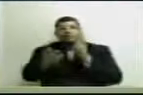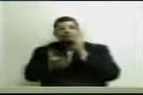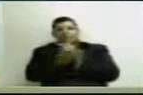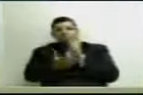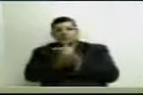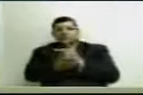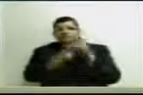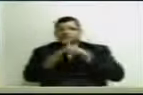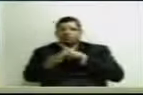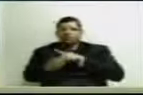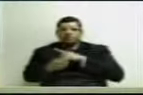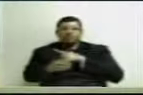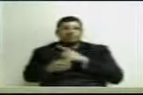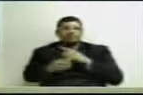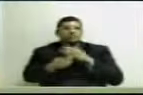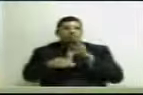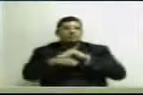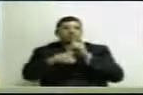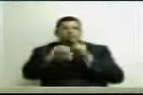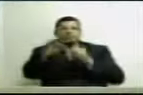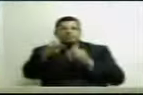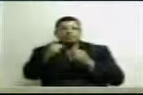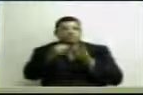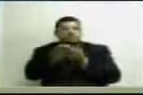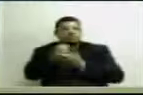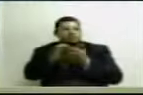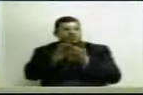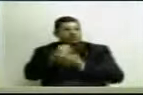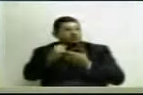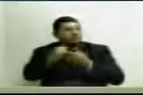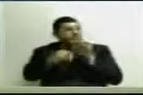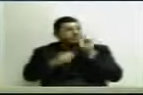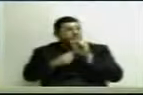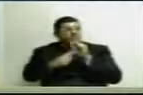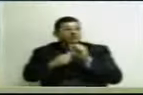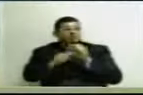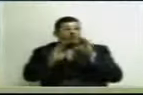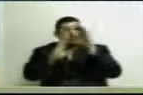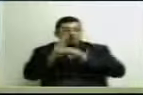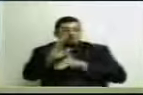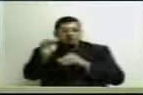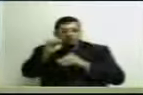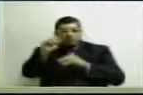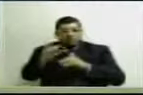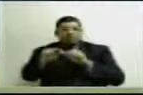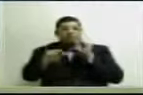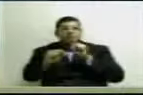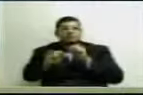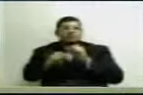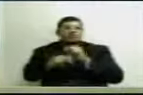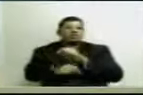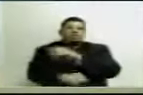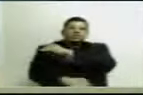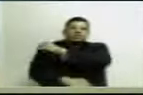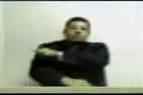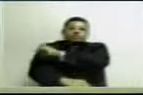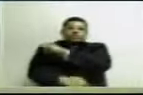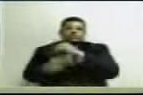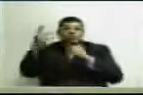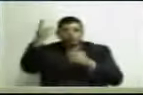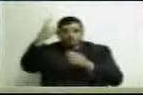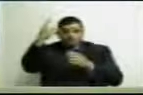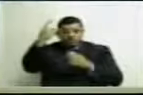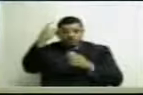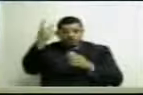continuamos tendo a cesta básica apenas menos cara do que a cesta básica da